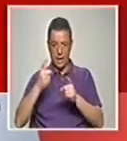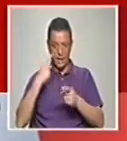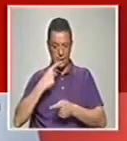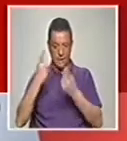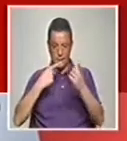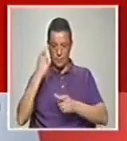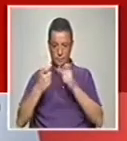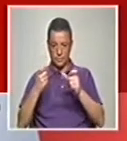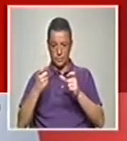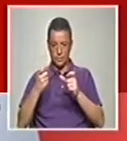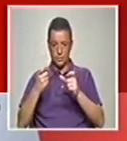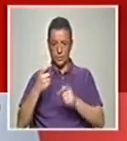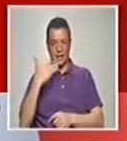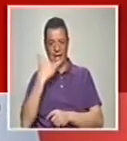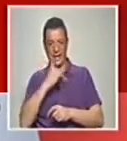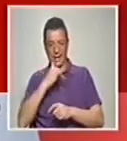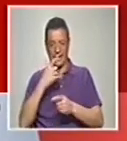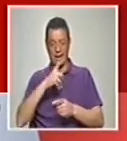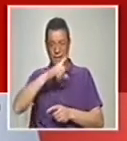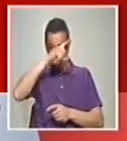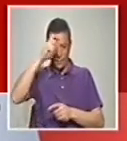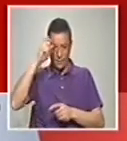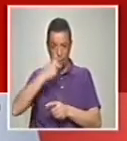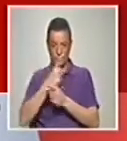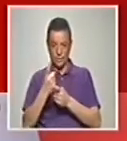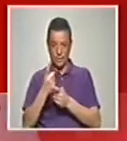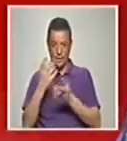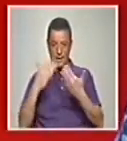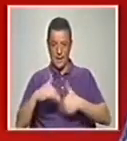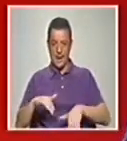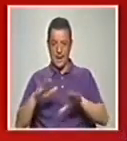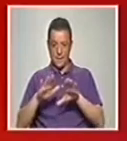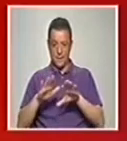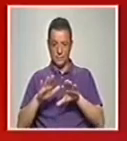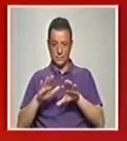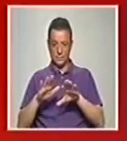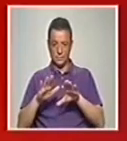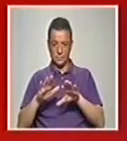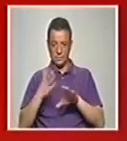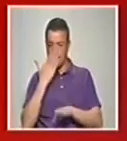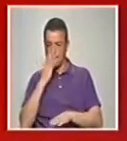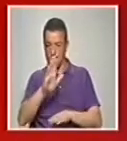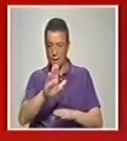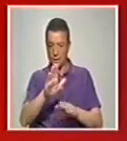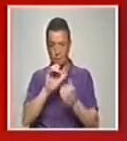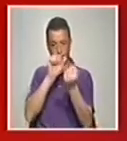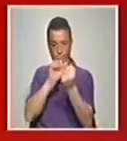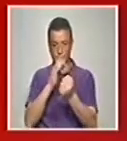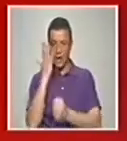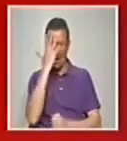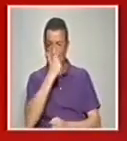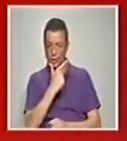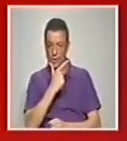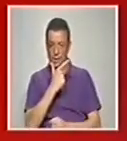As pessoas ao rirem sentem quase dificuldade em rir porque ele está ali mesmo, enfrenta ele. E